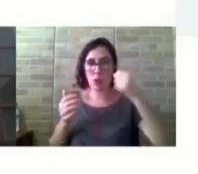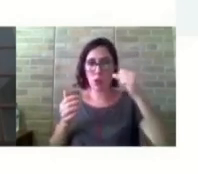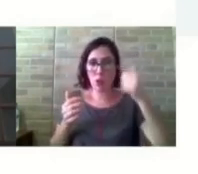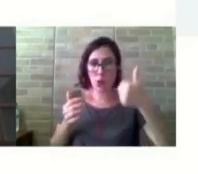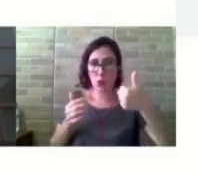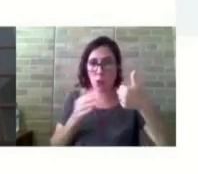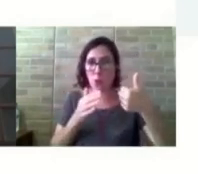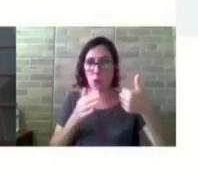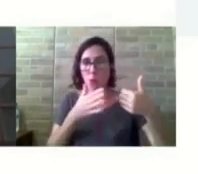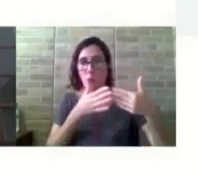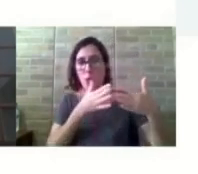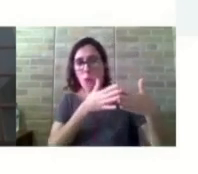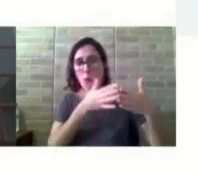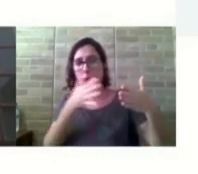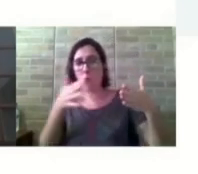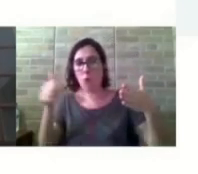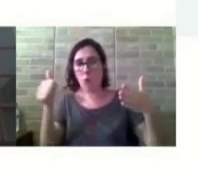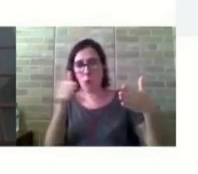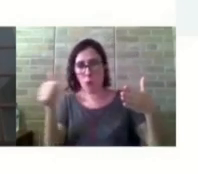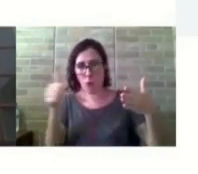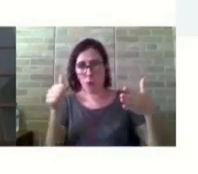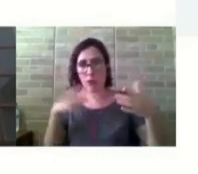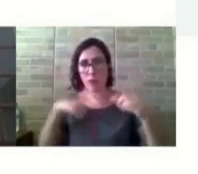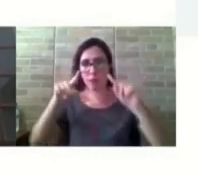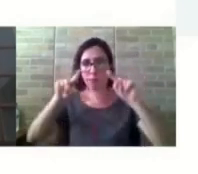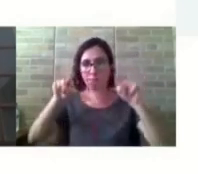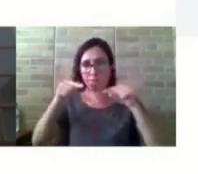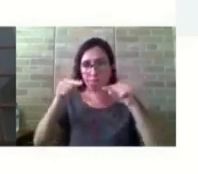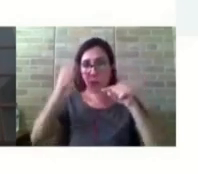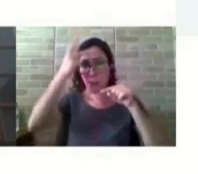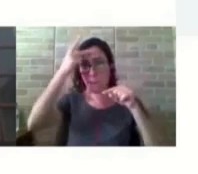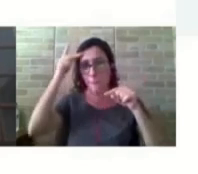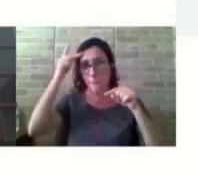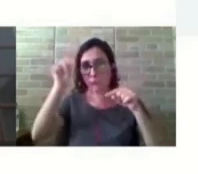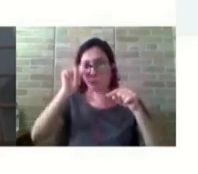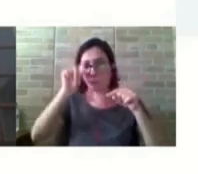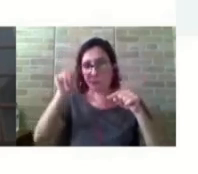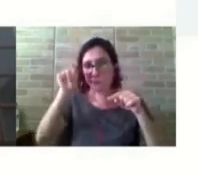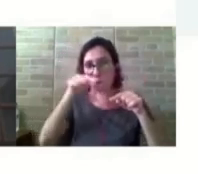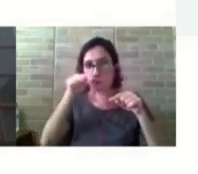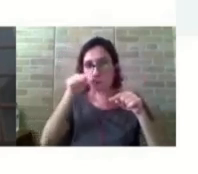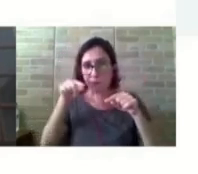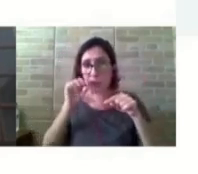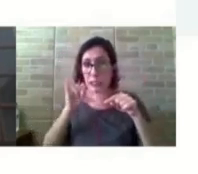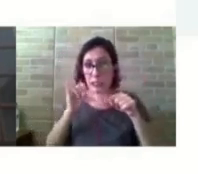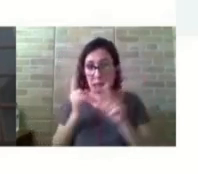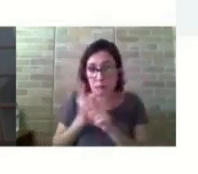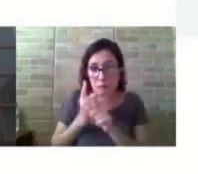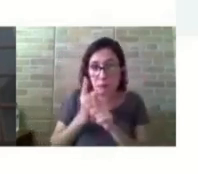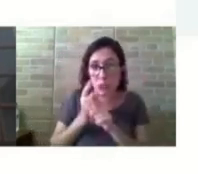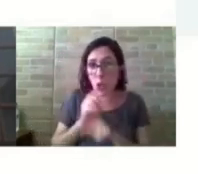um entre parênteses que a pessoa vai marcando a quantidade de elementos encontrados, tá?